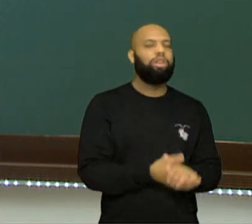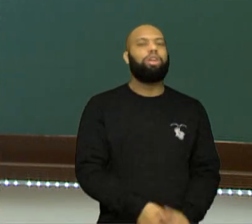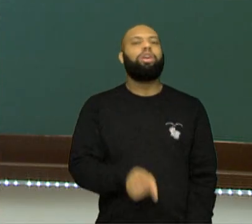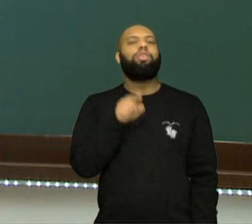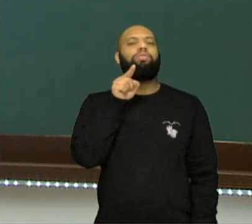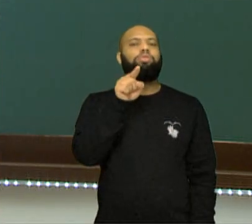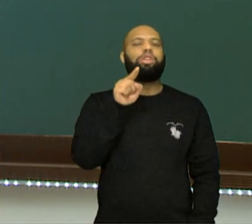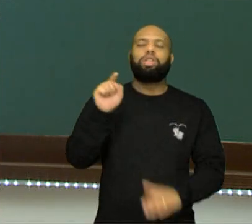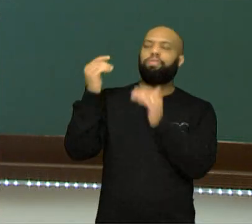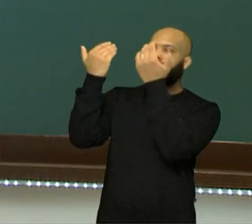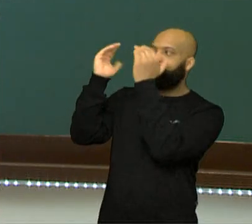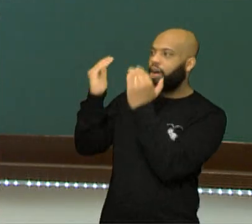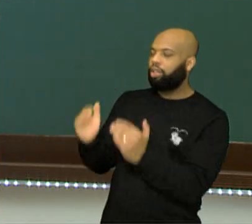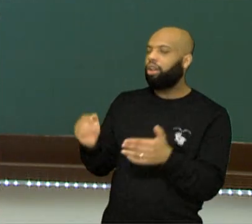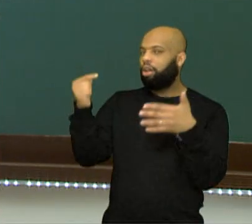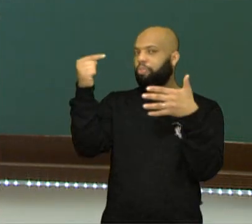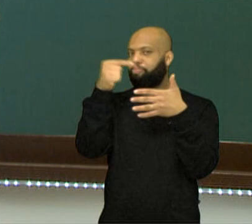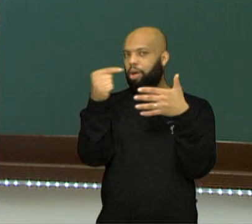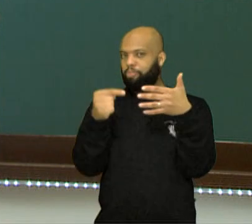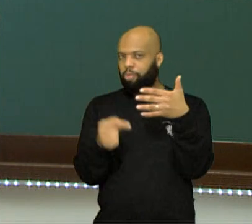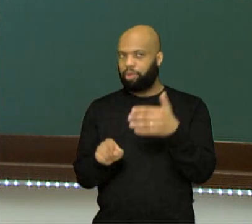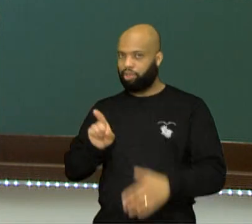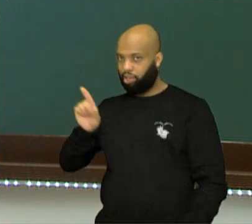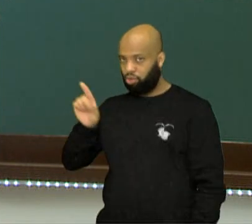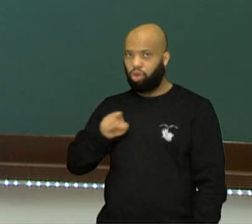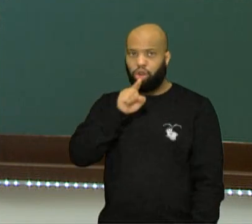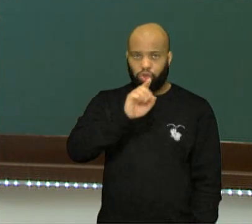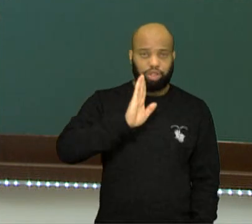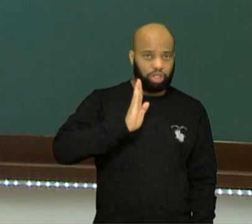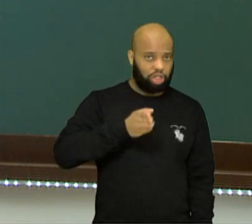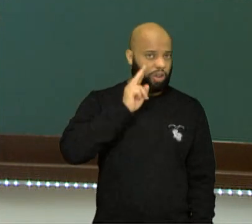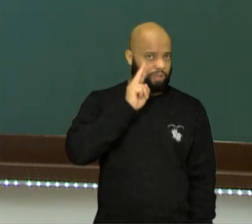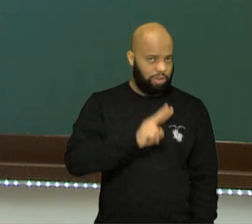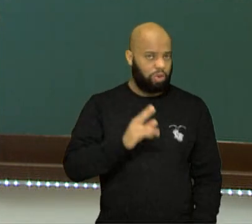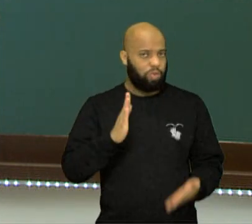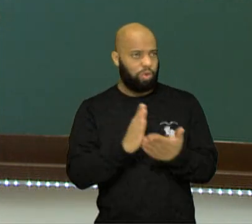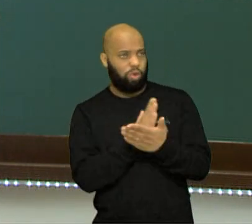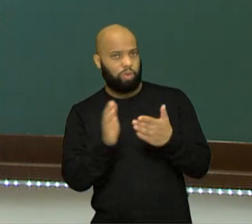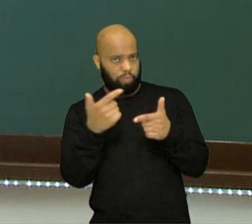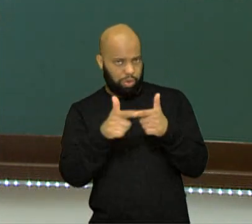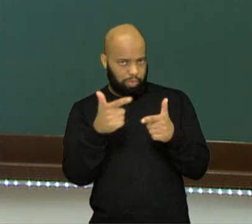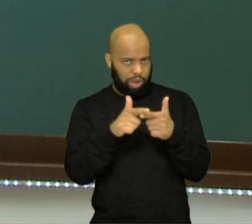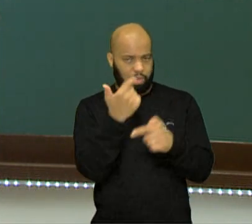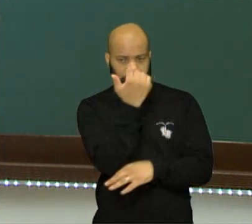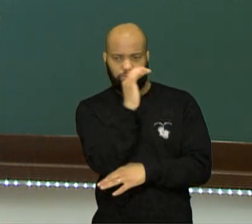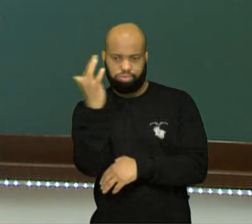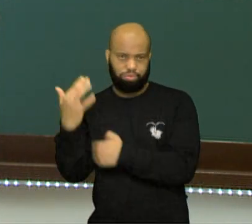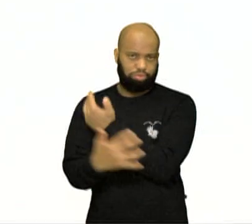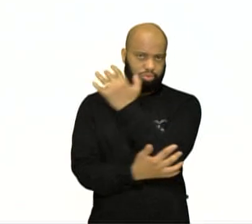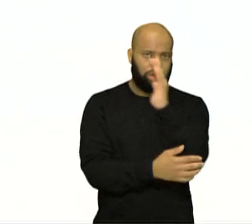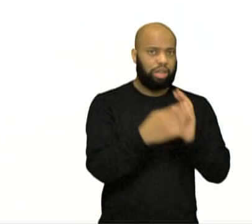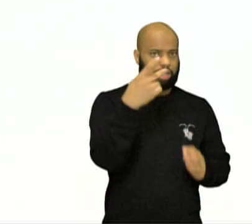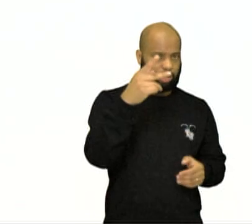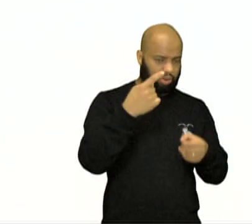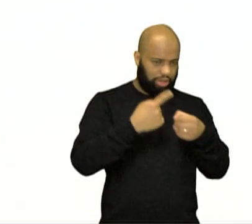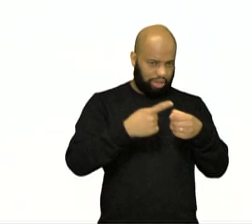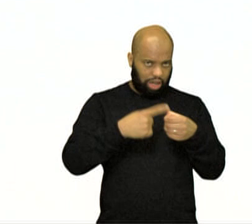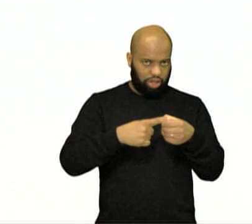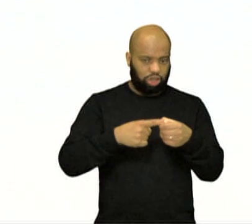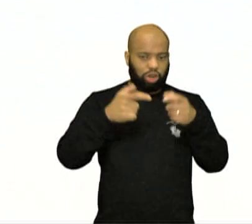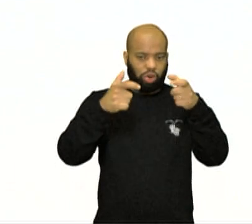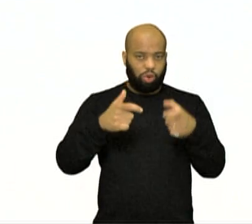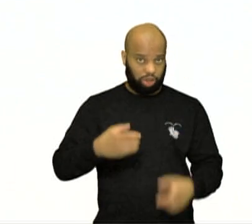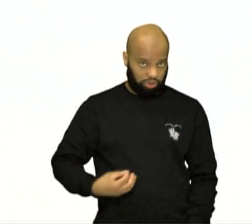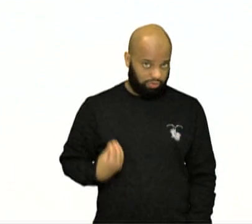analisando todo esse entendimento, já presenciou algum problema ambiental na sua cidade, no seu espaço de vivência,